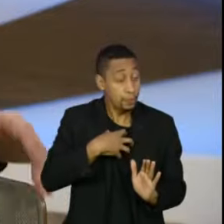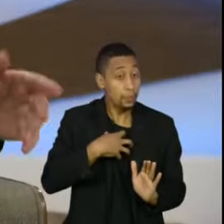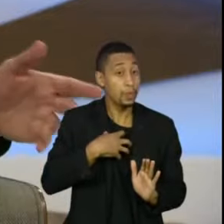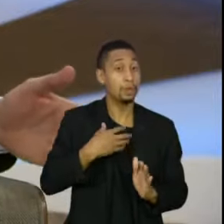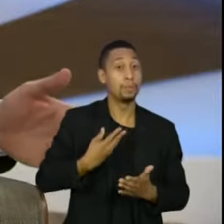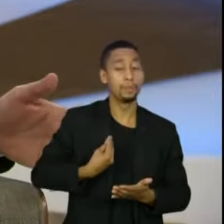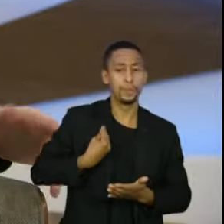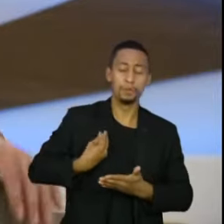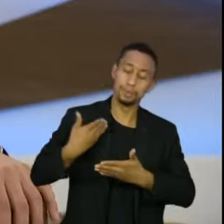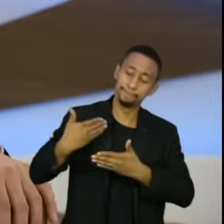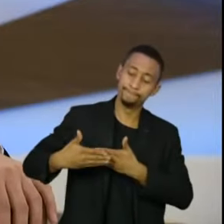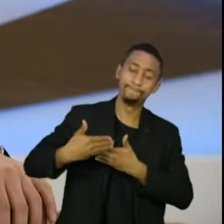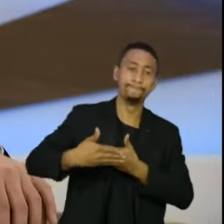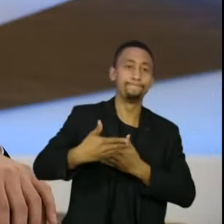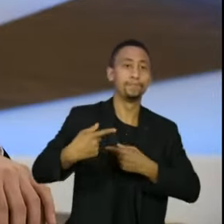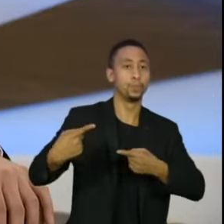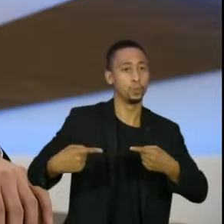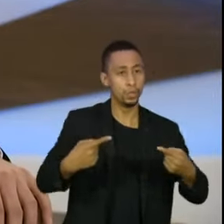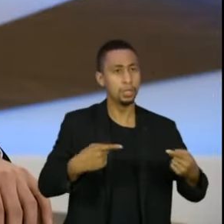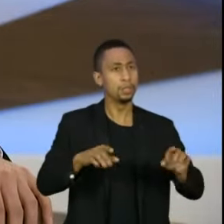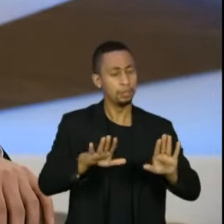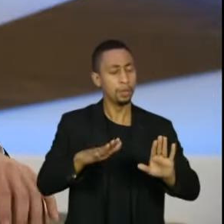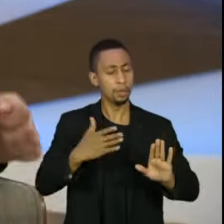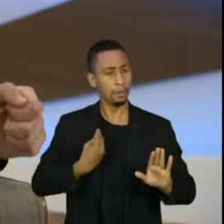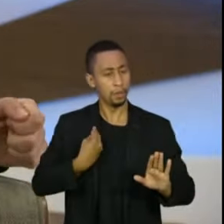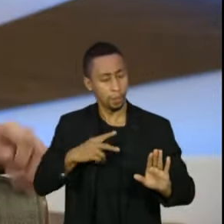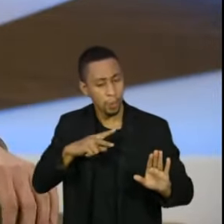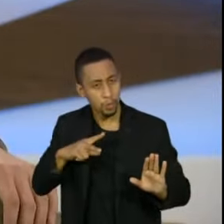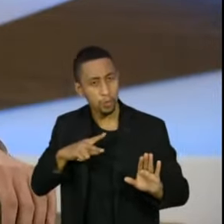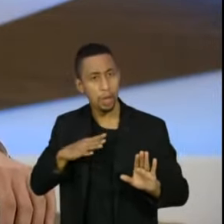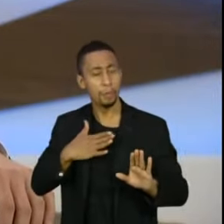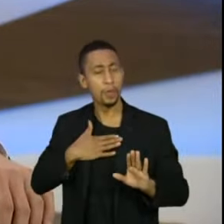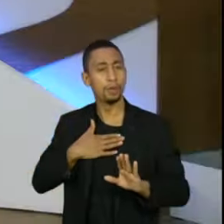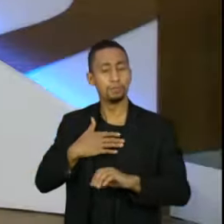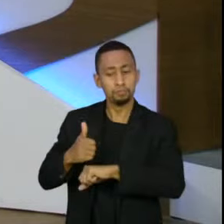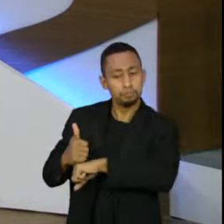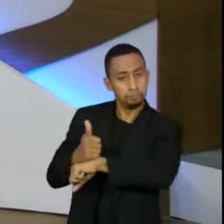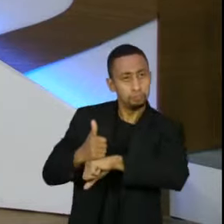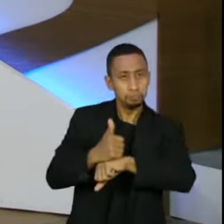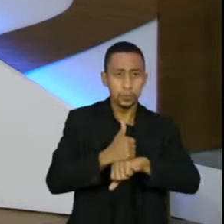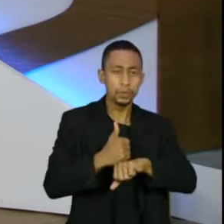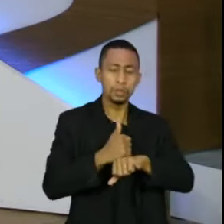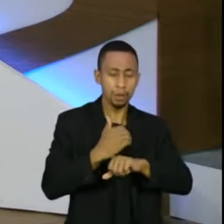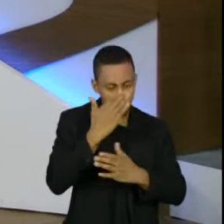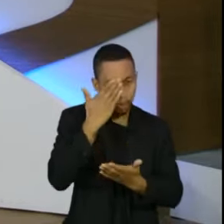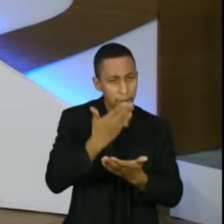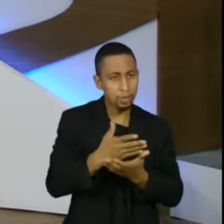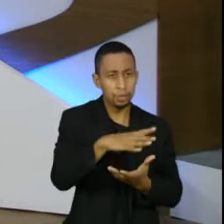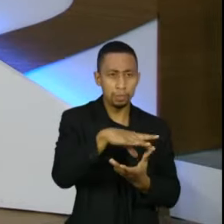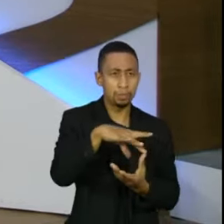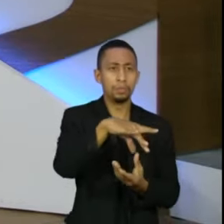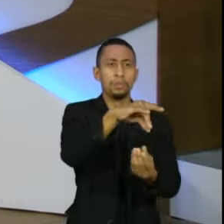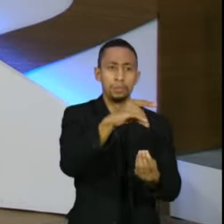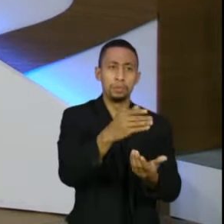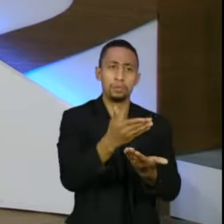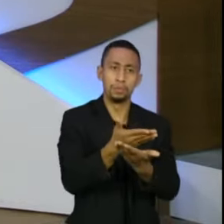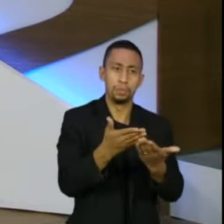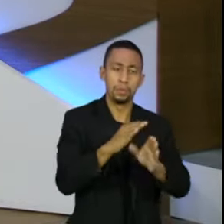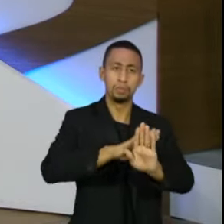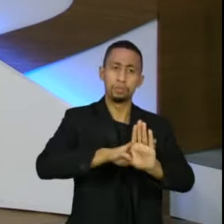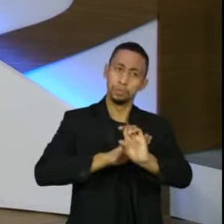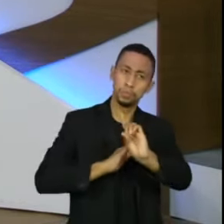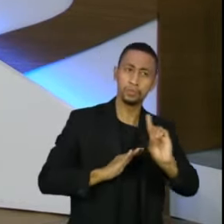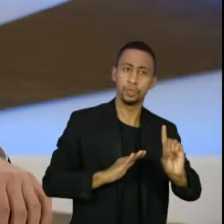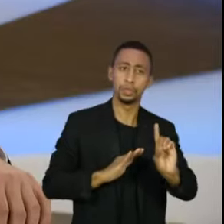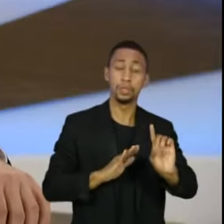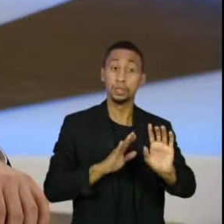minha vida política, mas na minha vida privada, na minha vida profissional, que é esse respeito ao Estado democrático de direito. Evidente, identificando algum risco